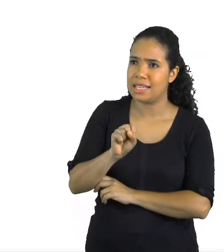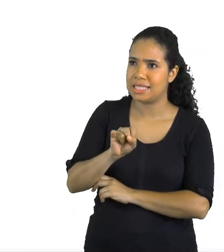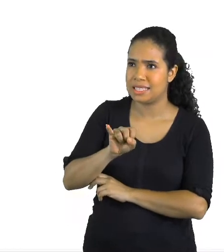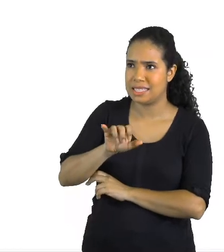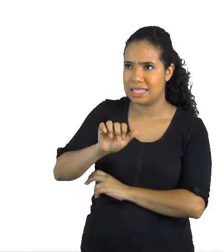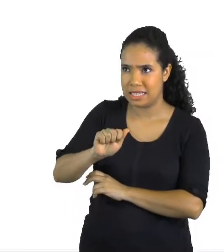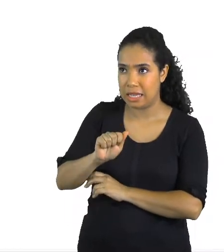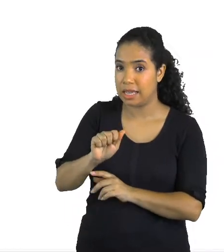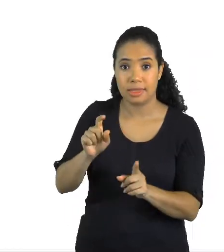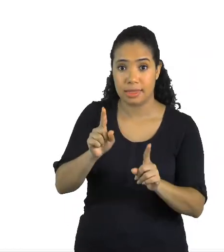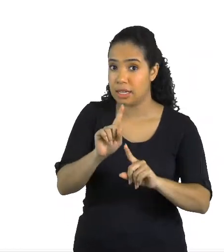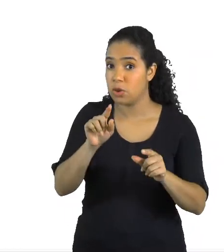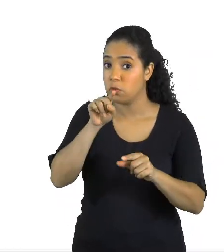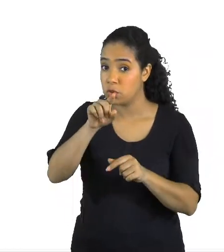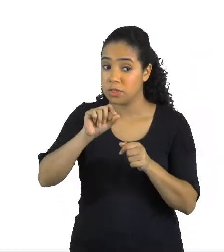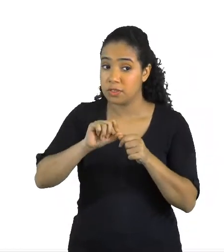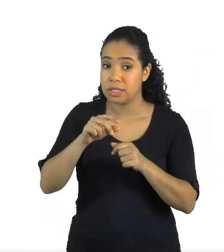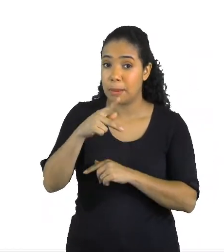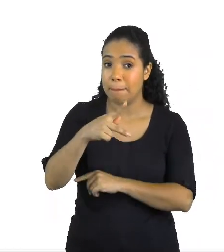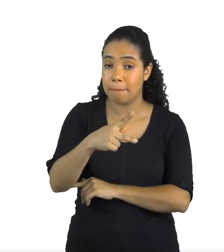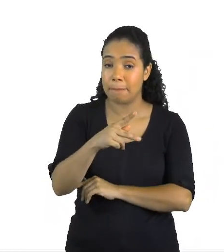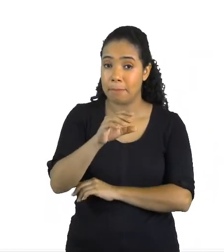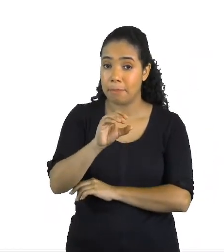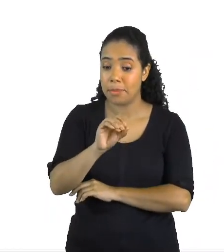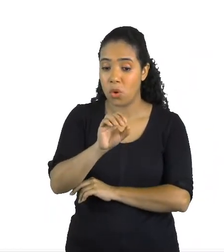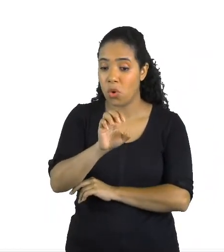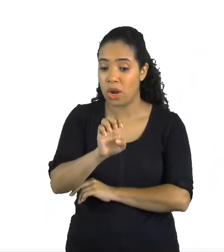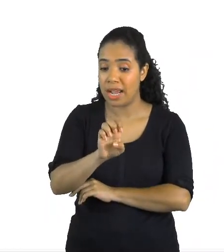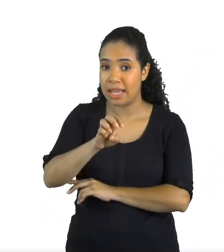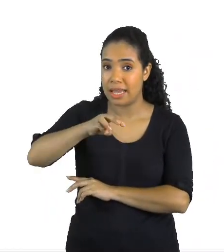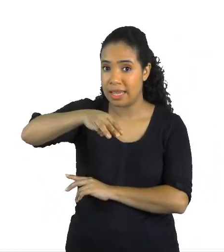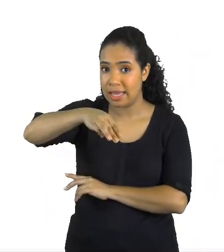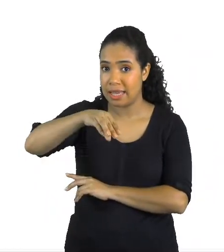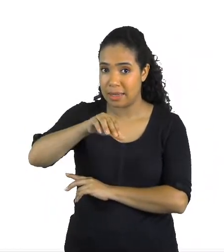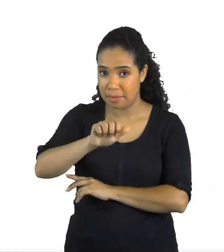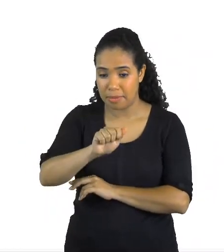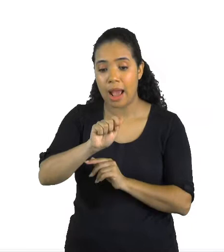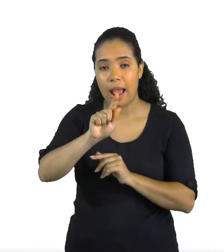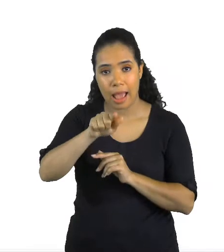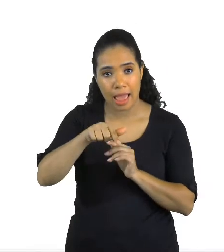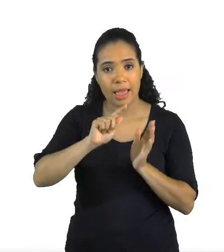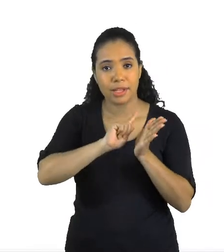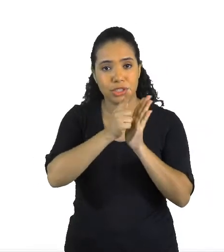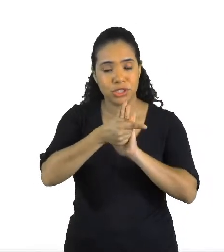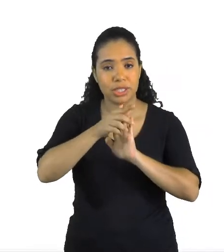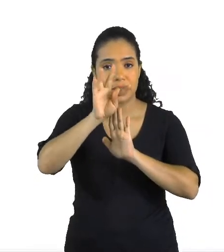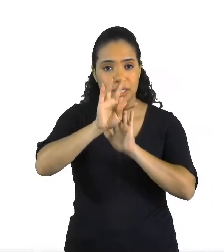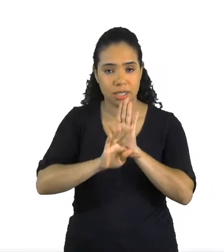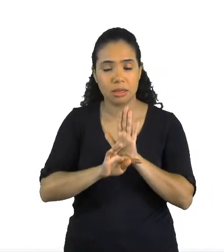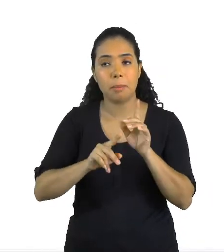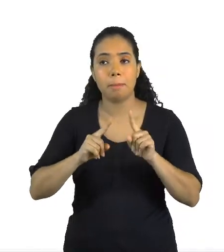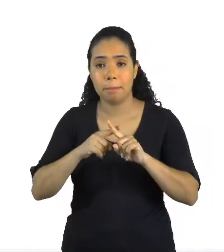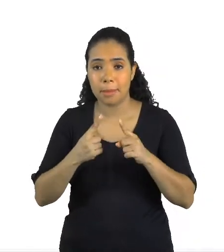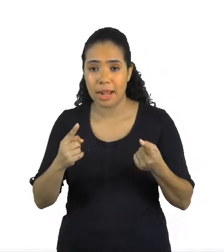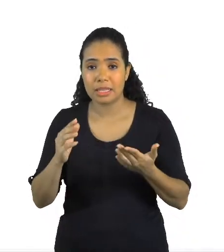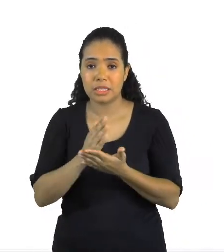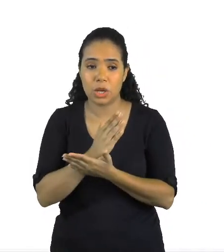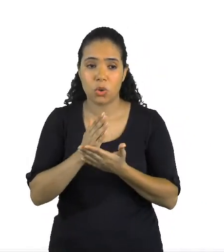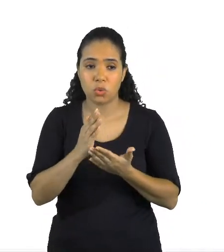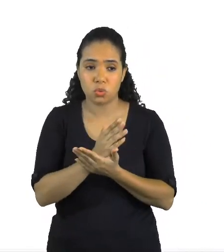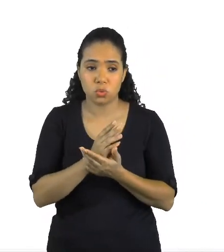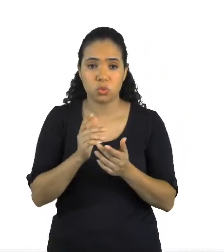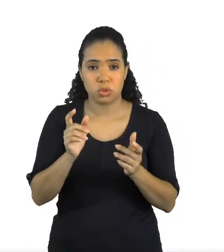um poema. Porque o poema é o gênero textual. Mas é comum as pessoas usarem como